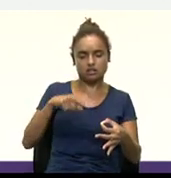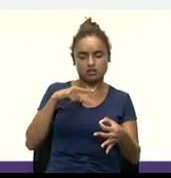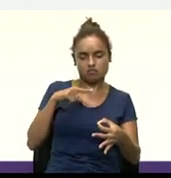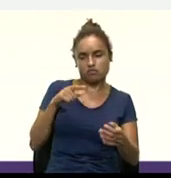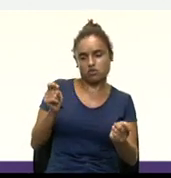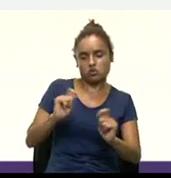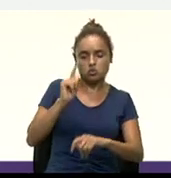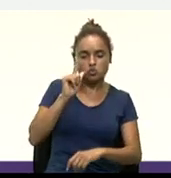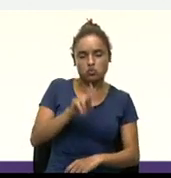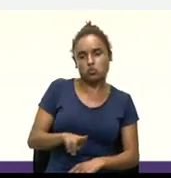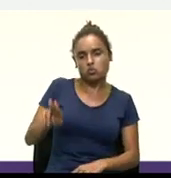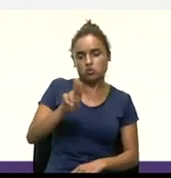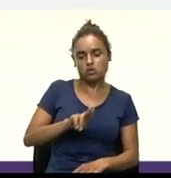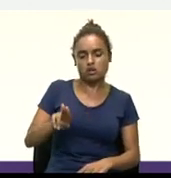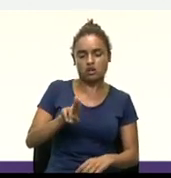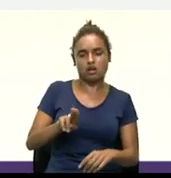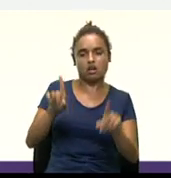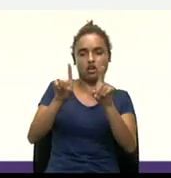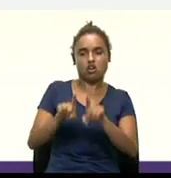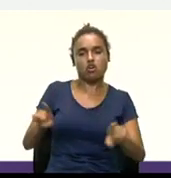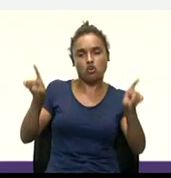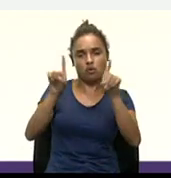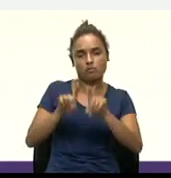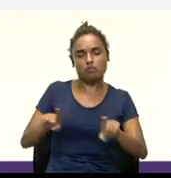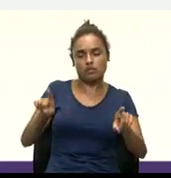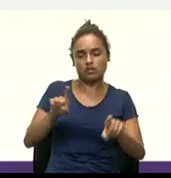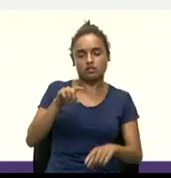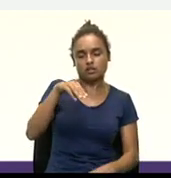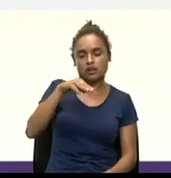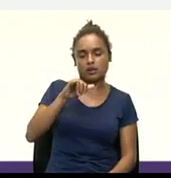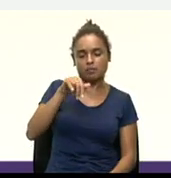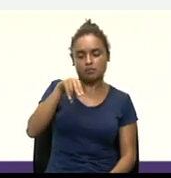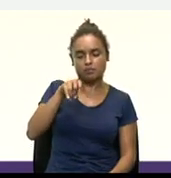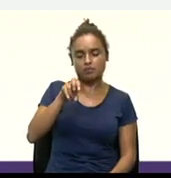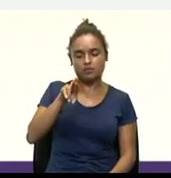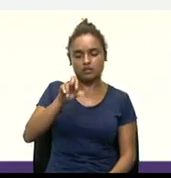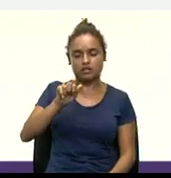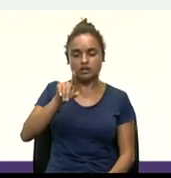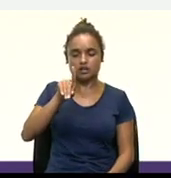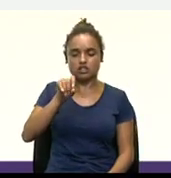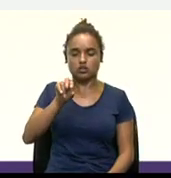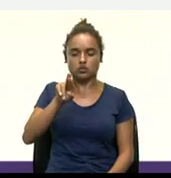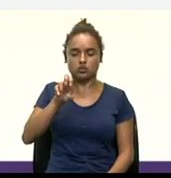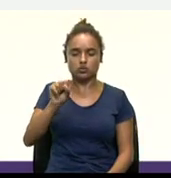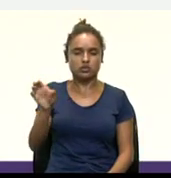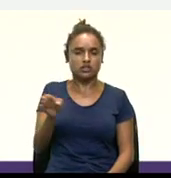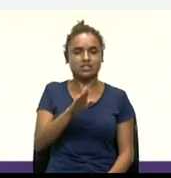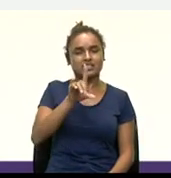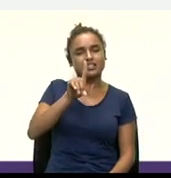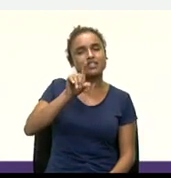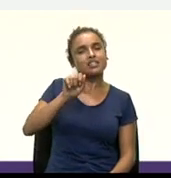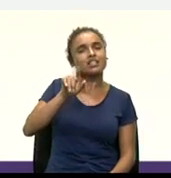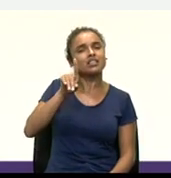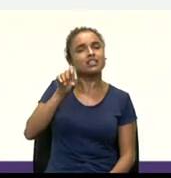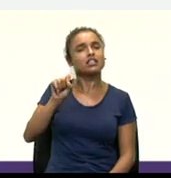utilizando computadores chamados mineradores de dados, né, O que que são esses mineradores de dados?